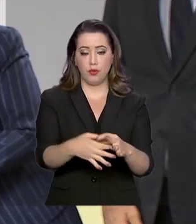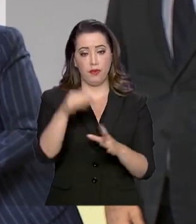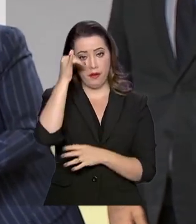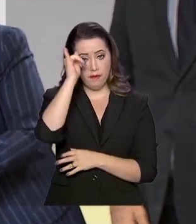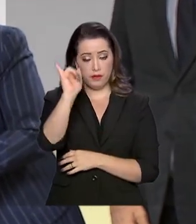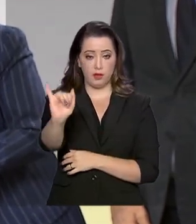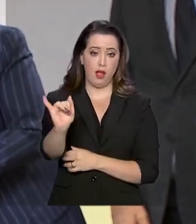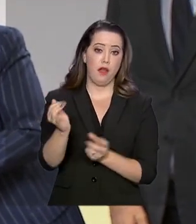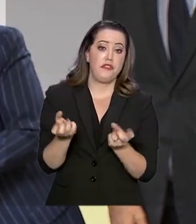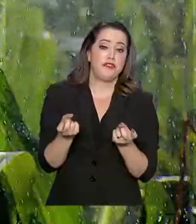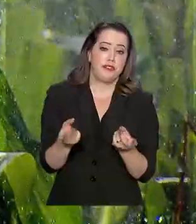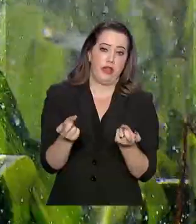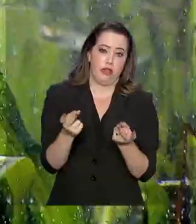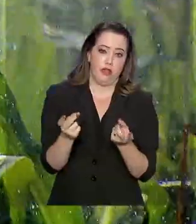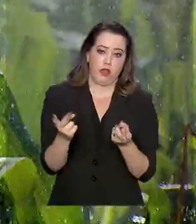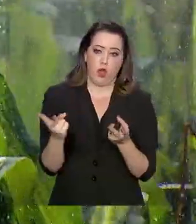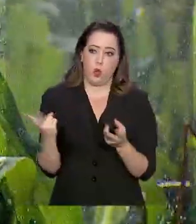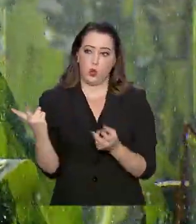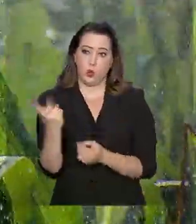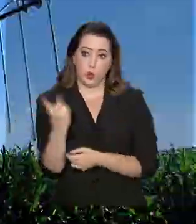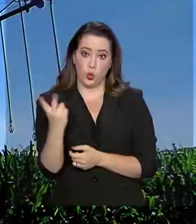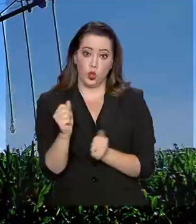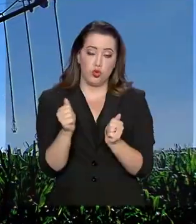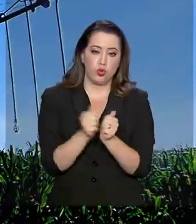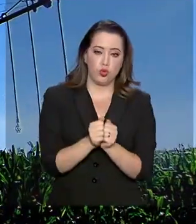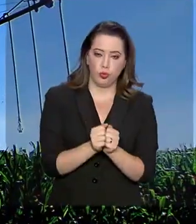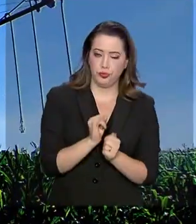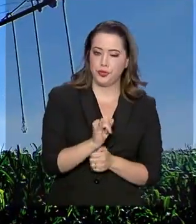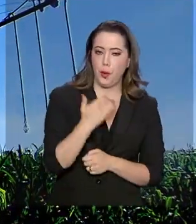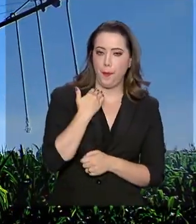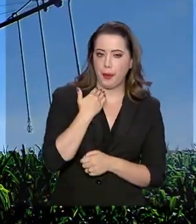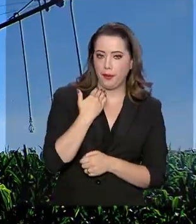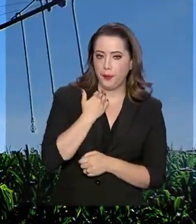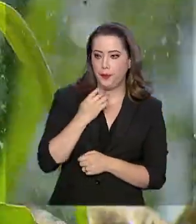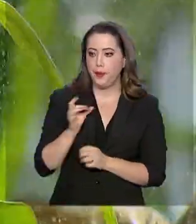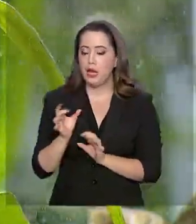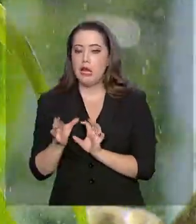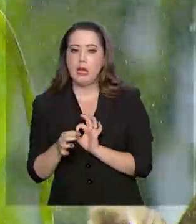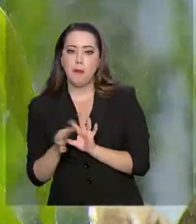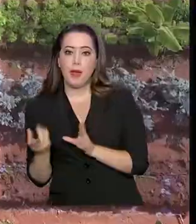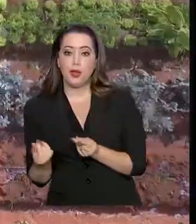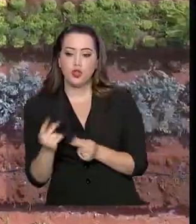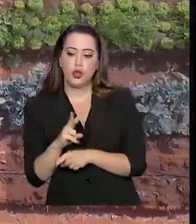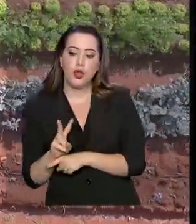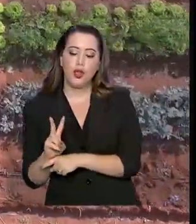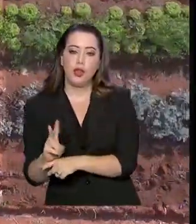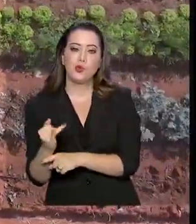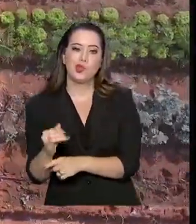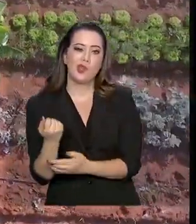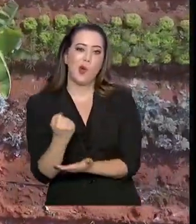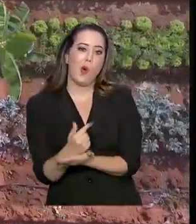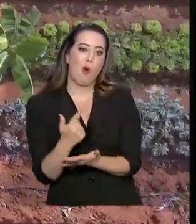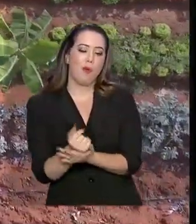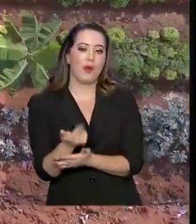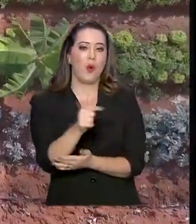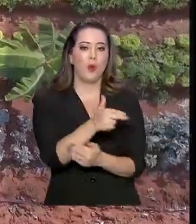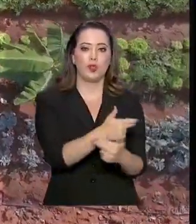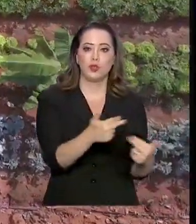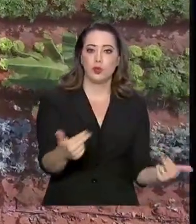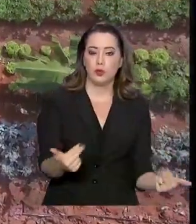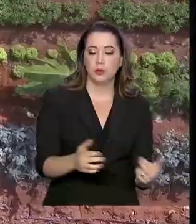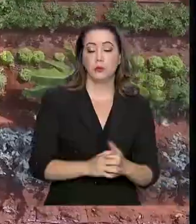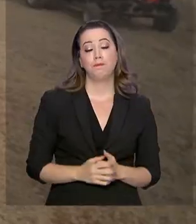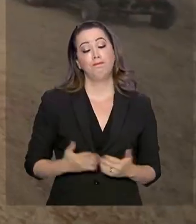chamada venda casada, quando o banco condiciona a liberação do crédito à aquisição de outros produtos financeiros.